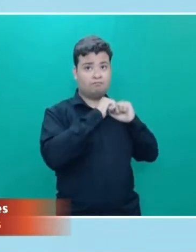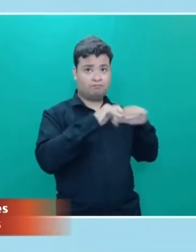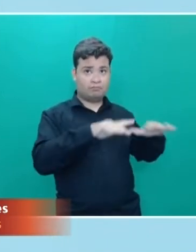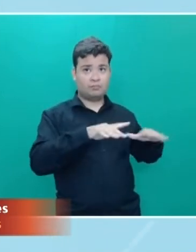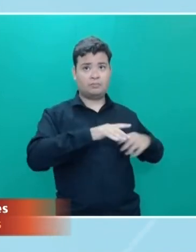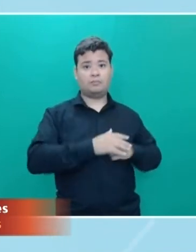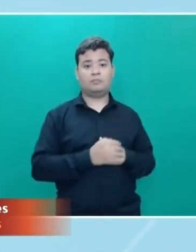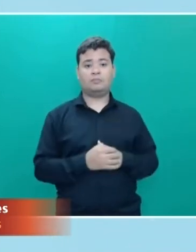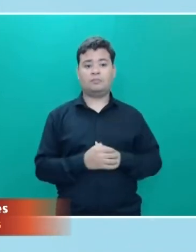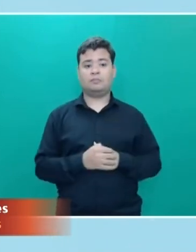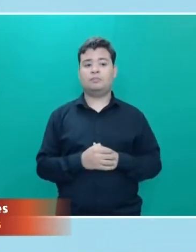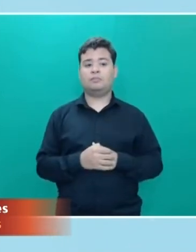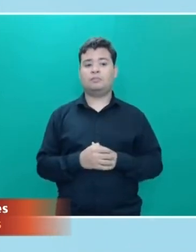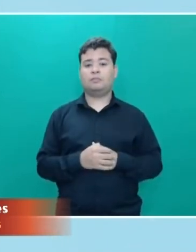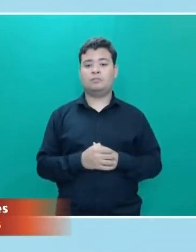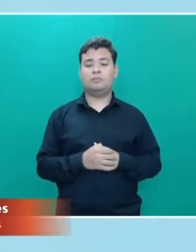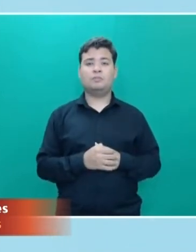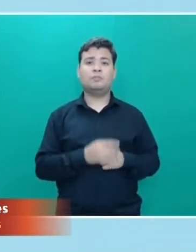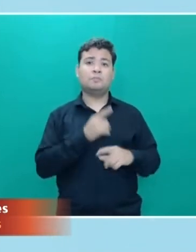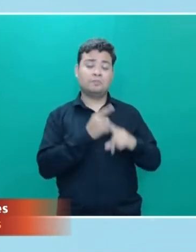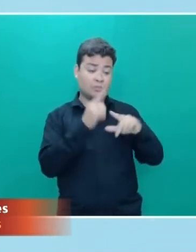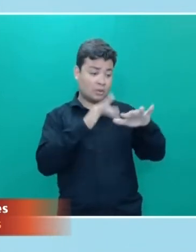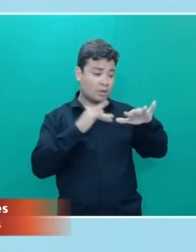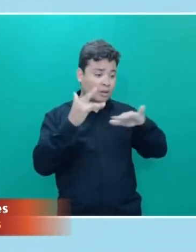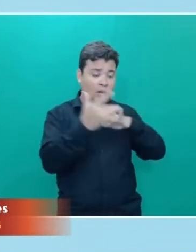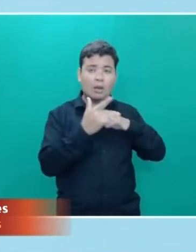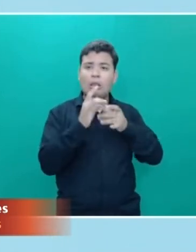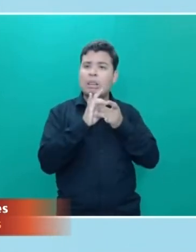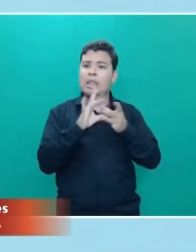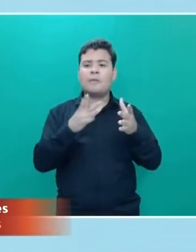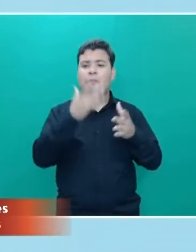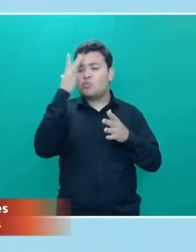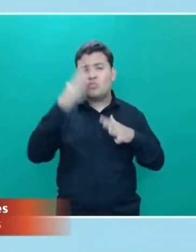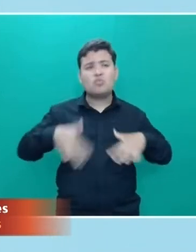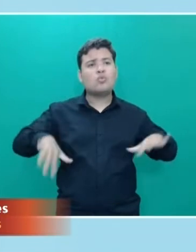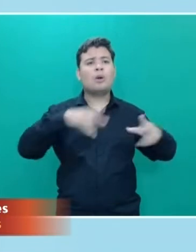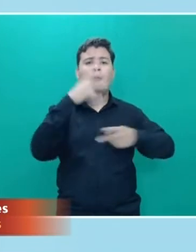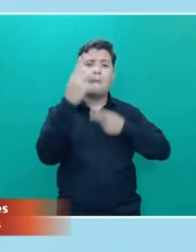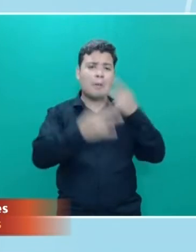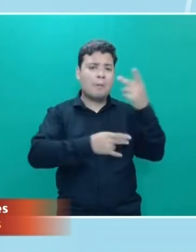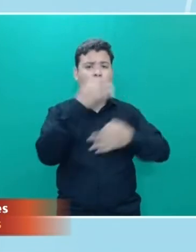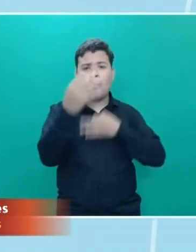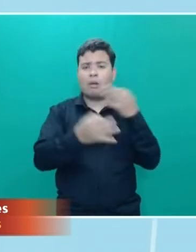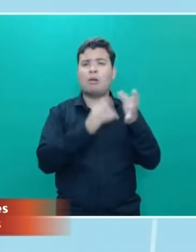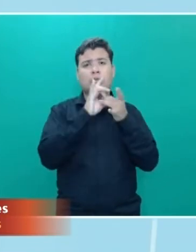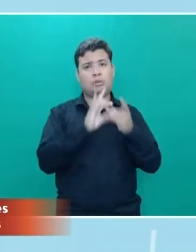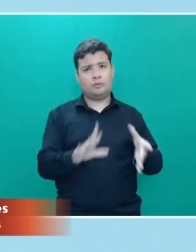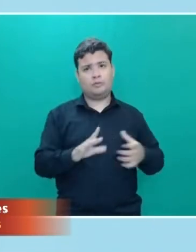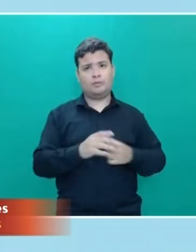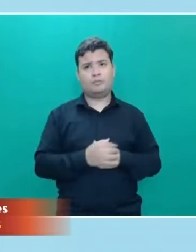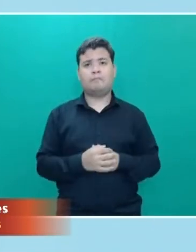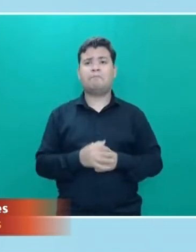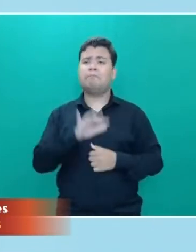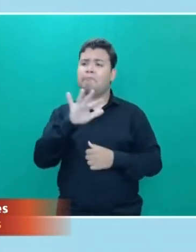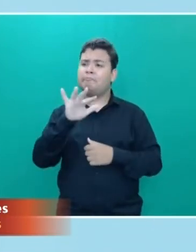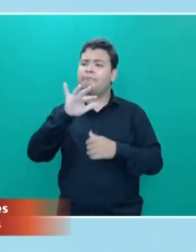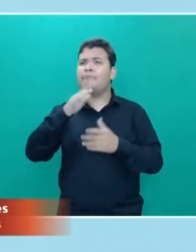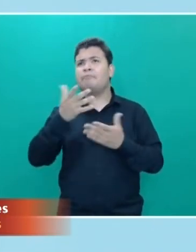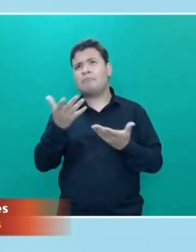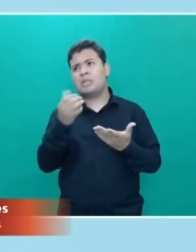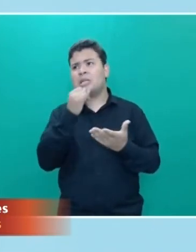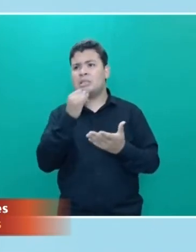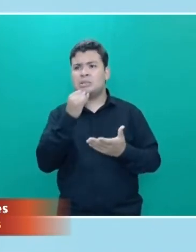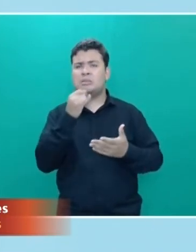dá voz a todo mundo, então, não há, não seria também prudente você limitar o